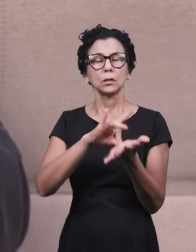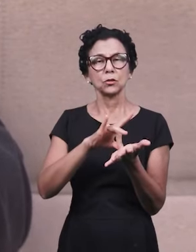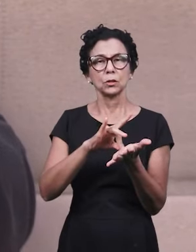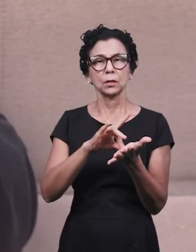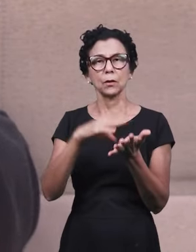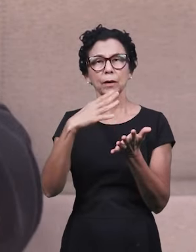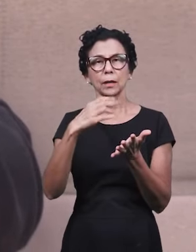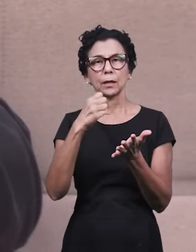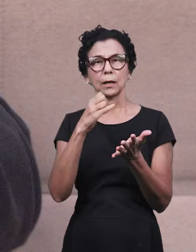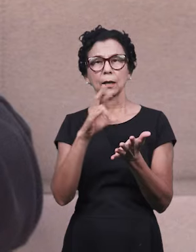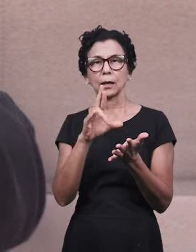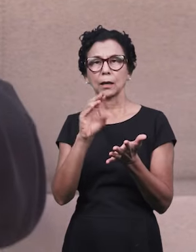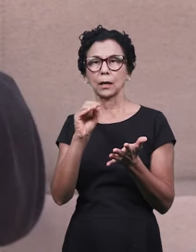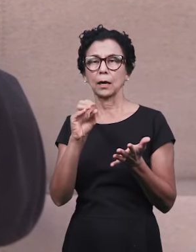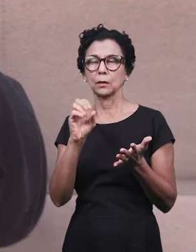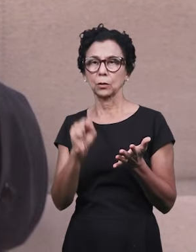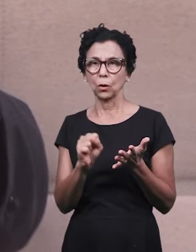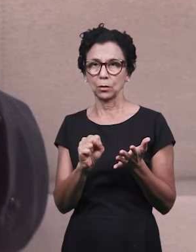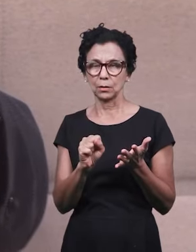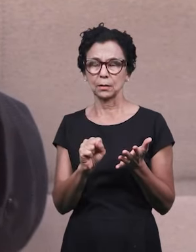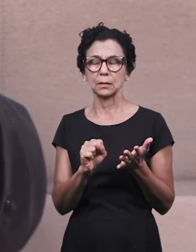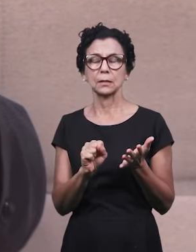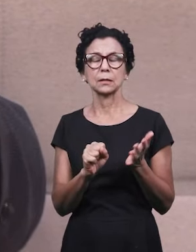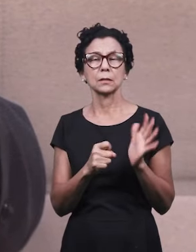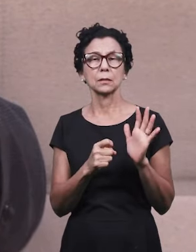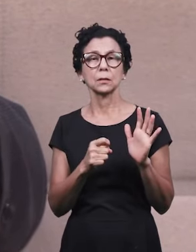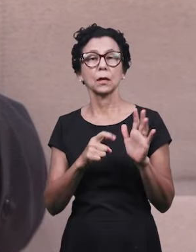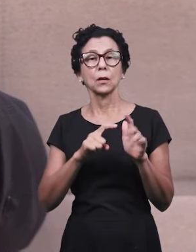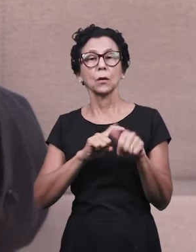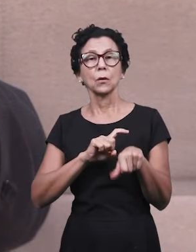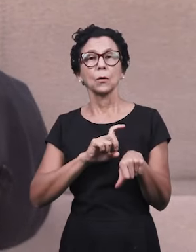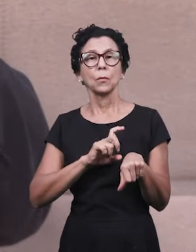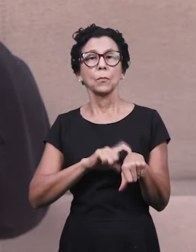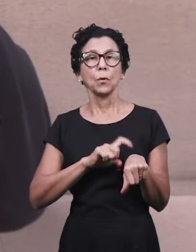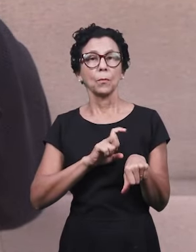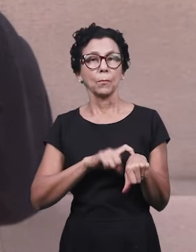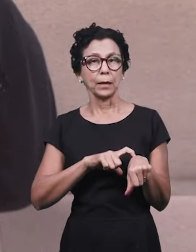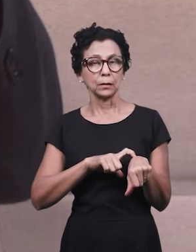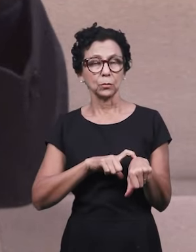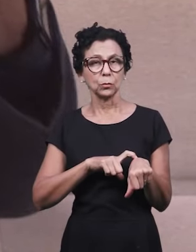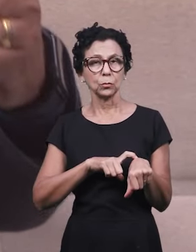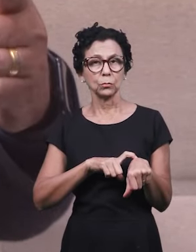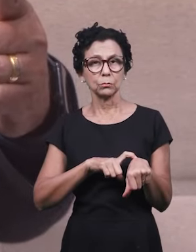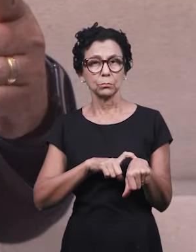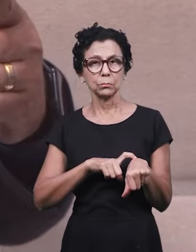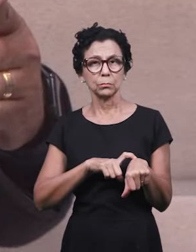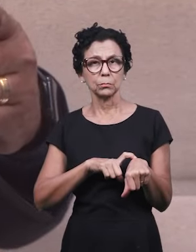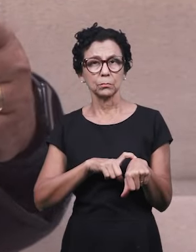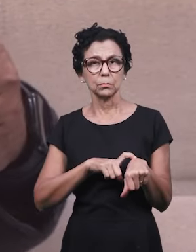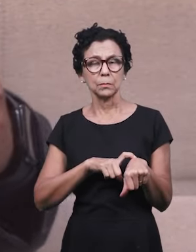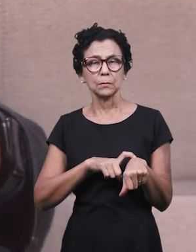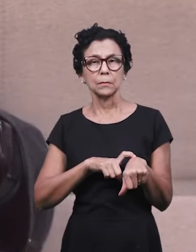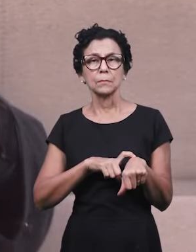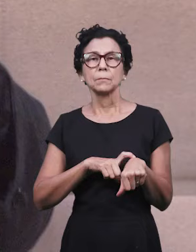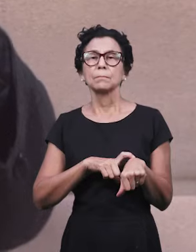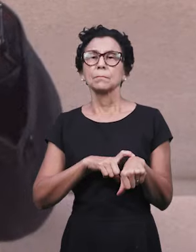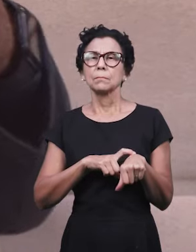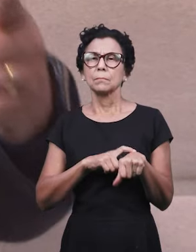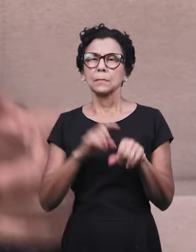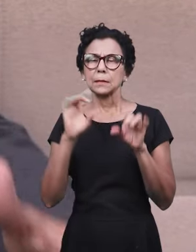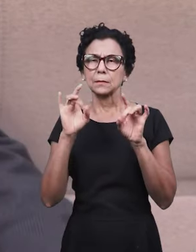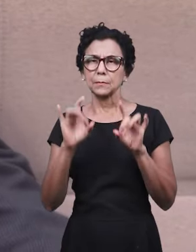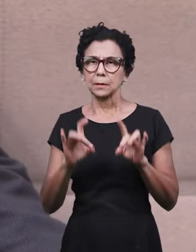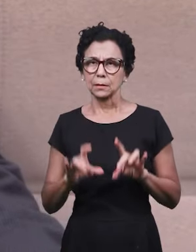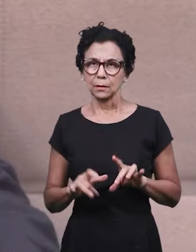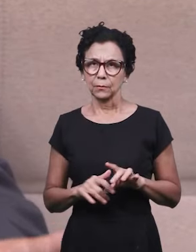Ela fala de um tempo propício para o juízo e para a volta